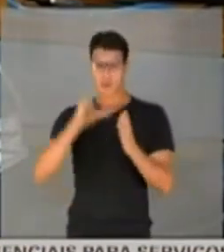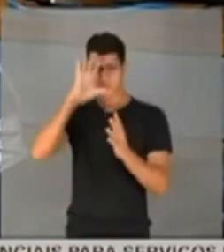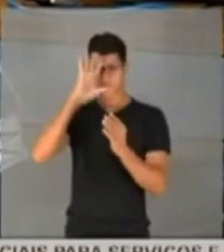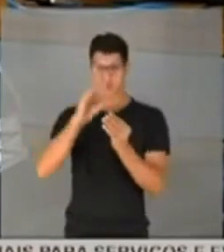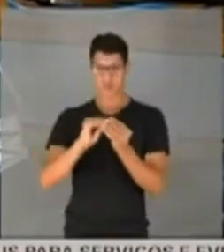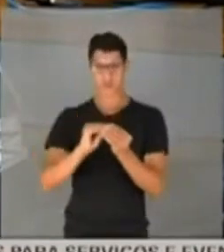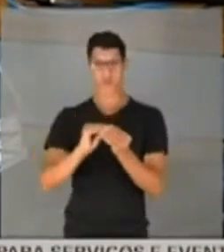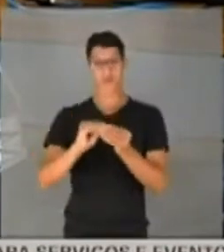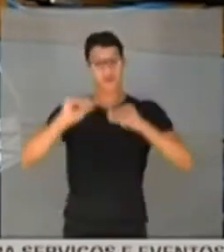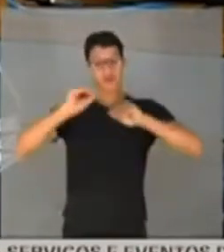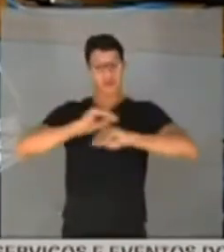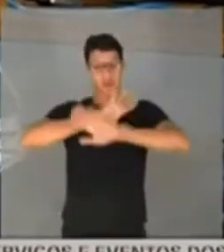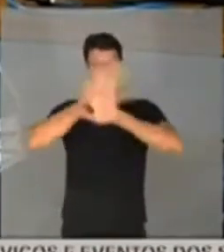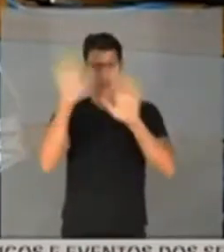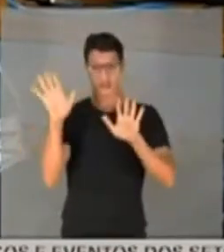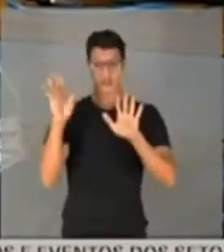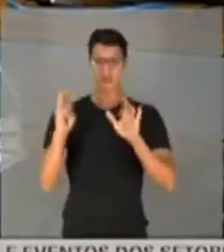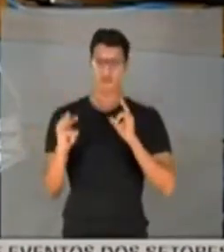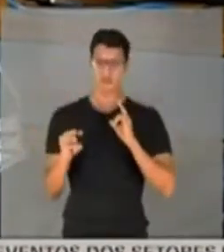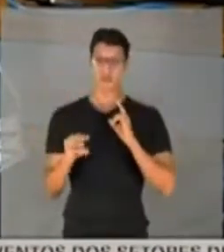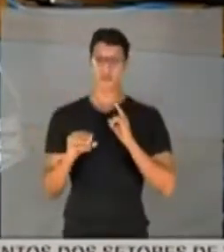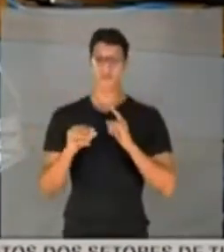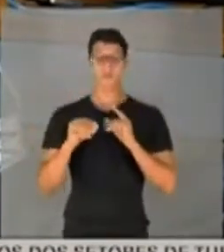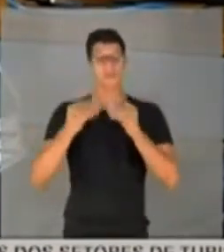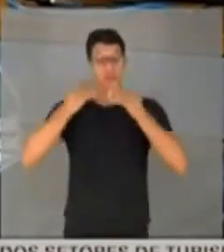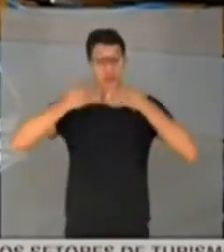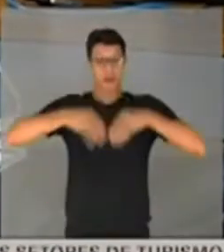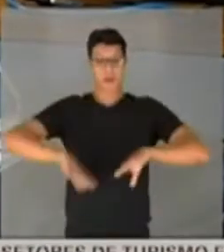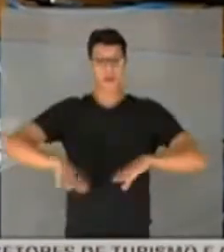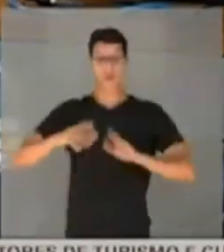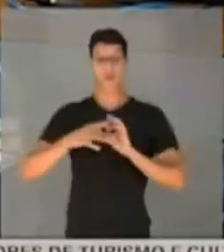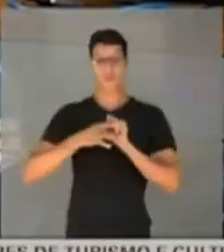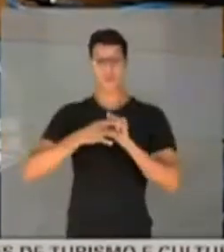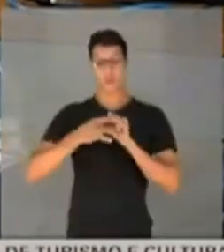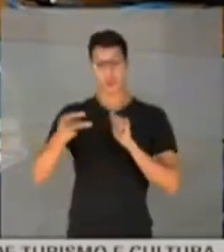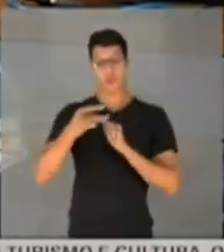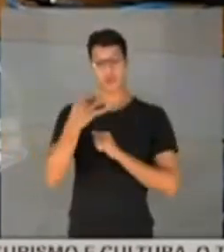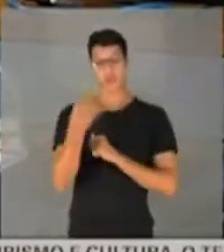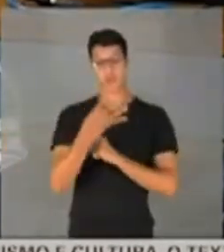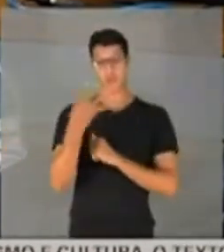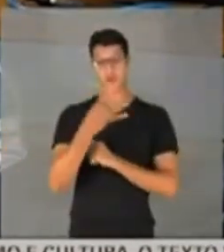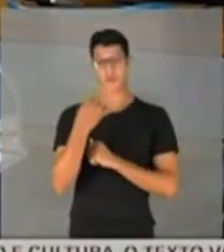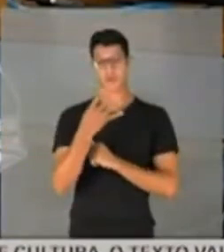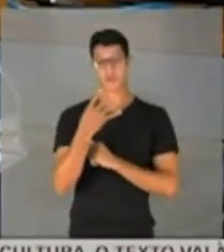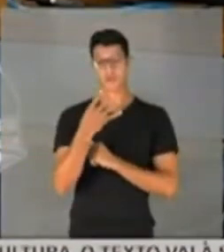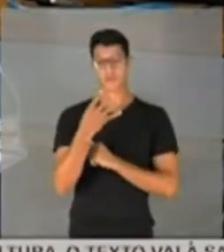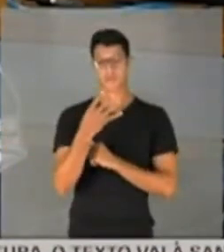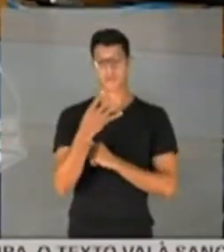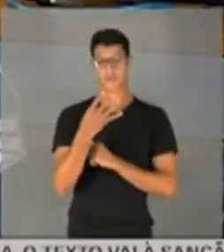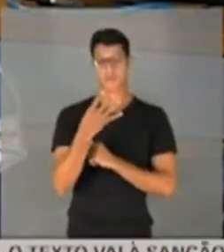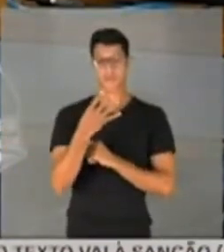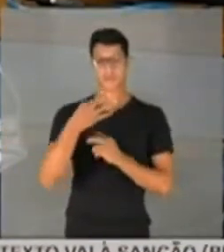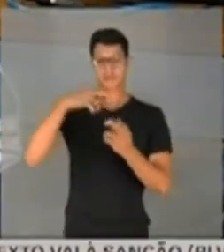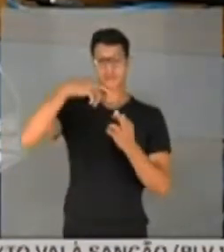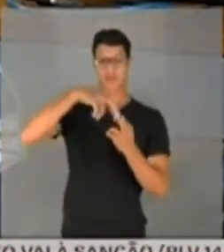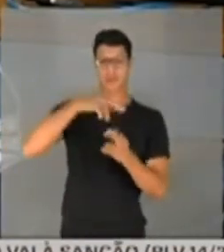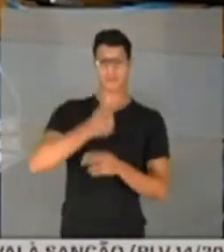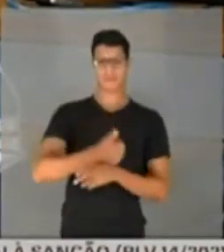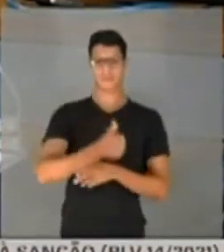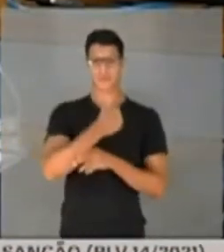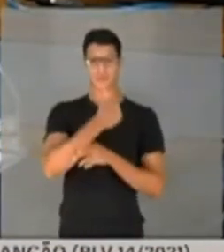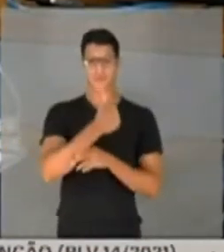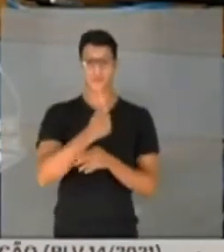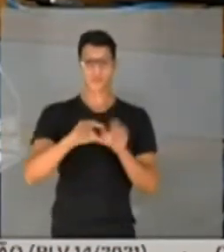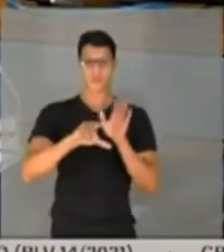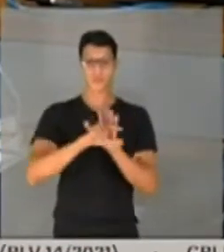senhor presidente, claramente, fere o artigo 4º, parágrafo 1º,